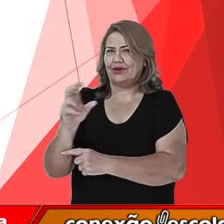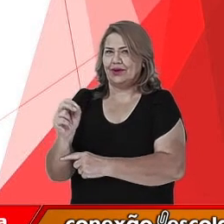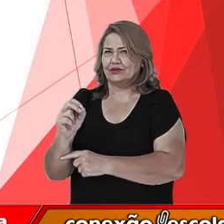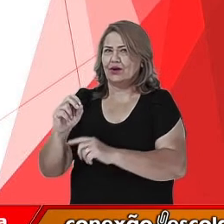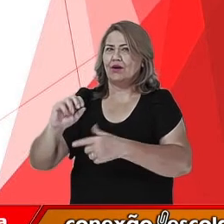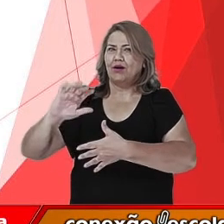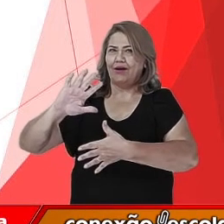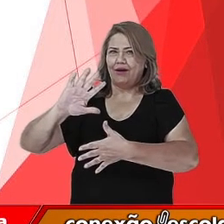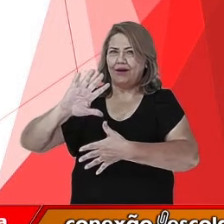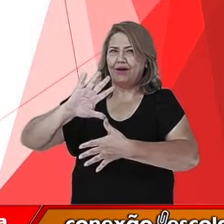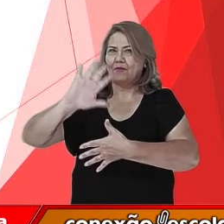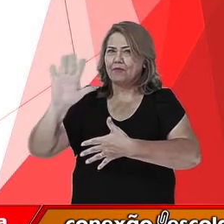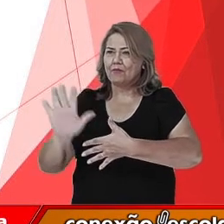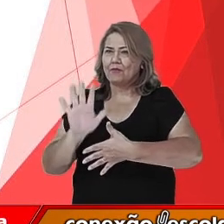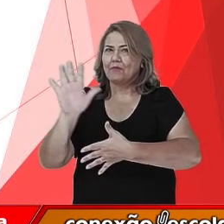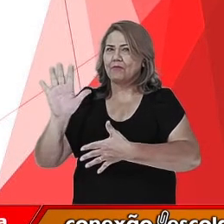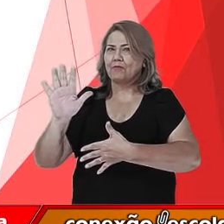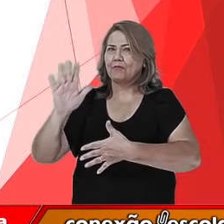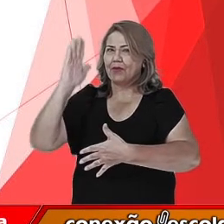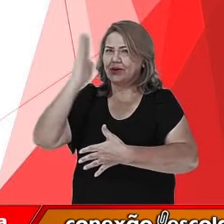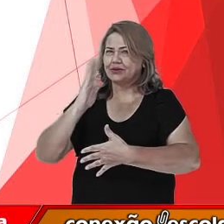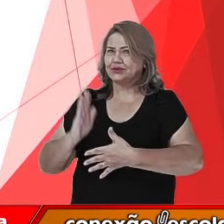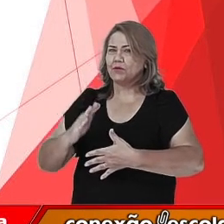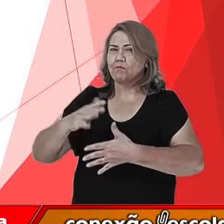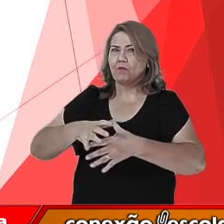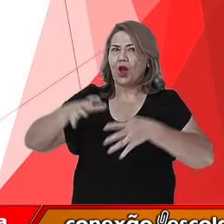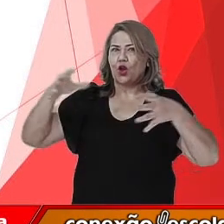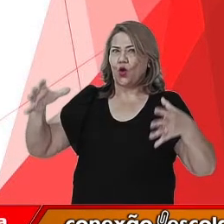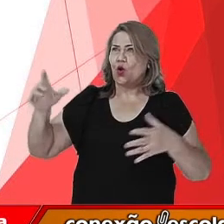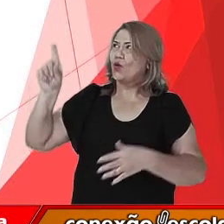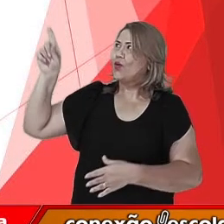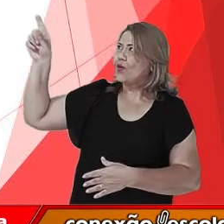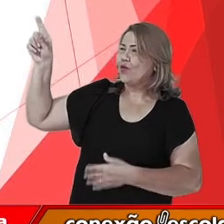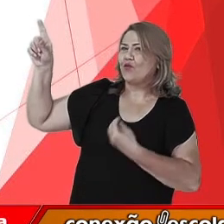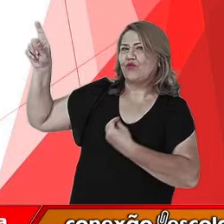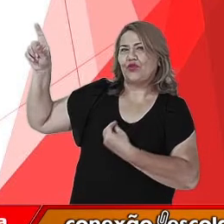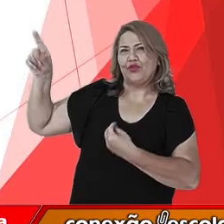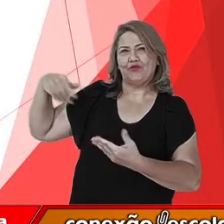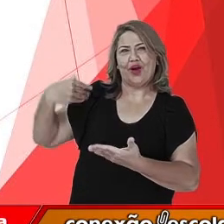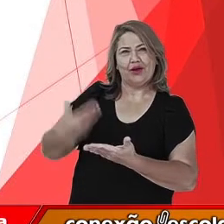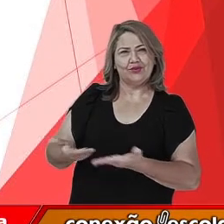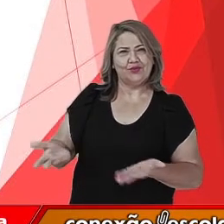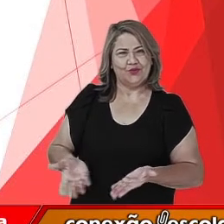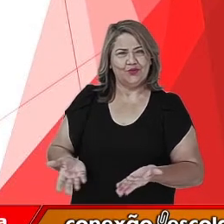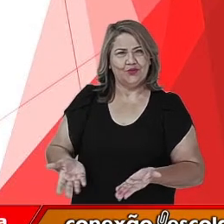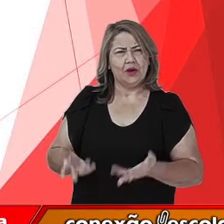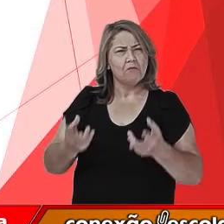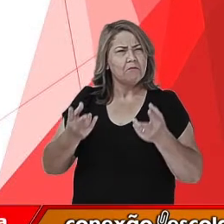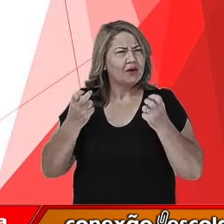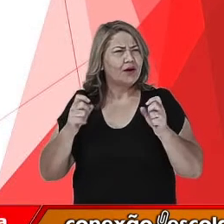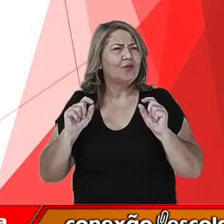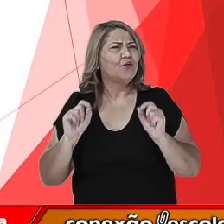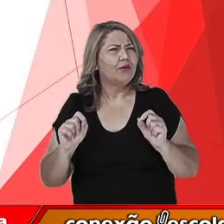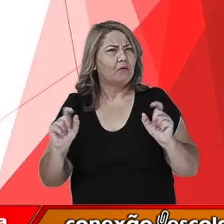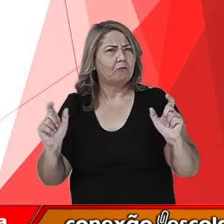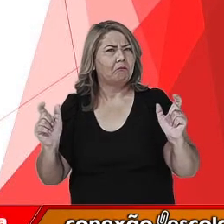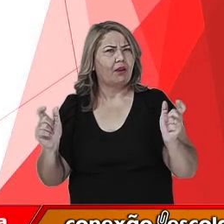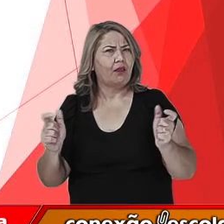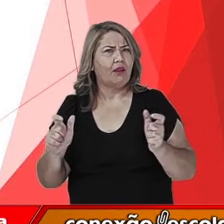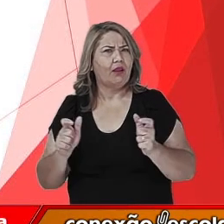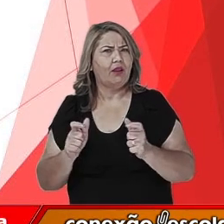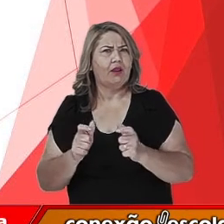nós temos agora um registro desses povos indígenas que vivem no Brasil atualmente e nós podemos perceber que diminuiu